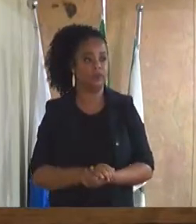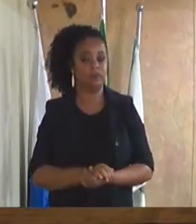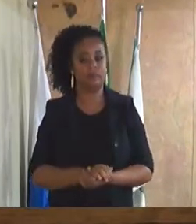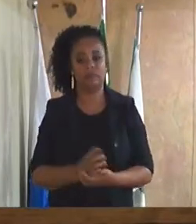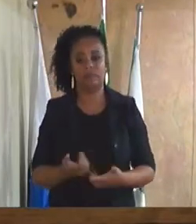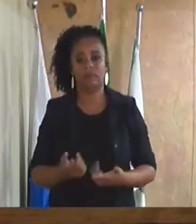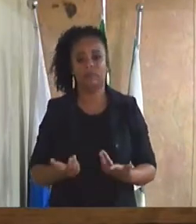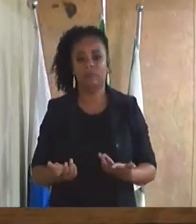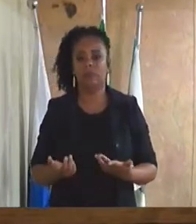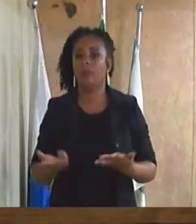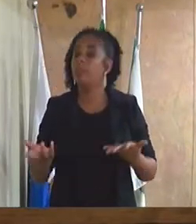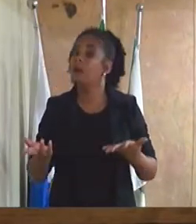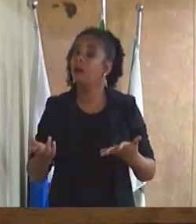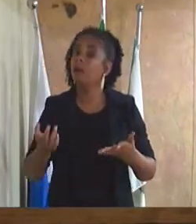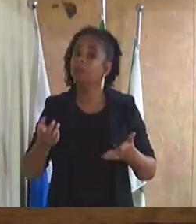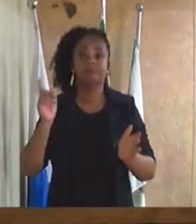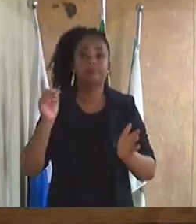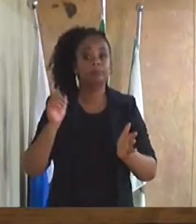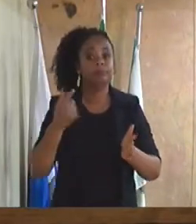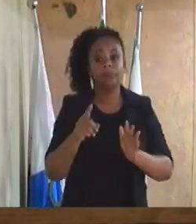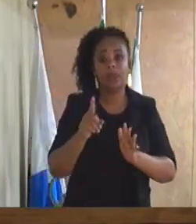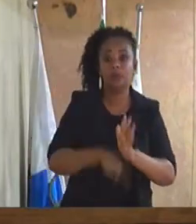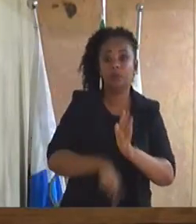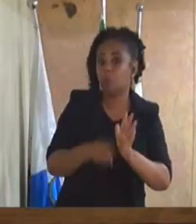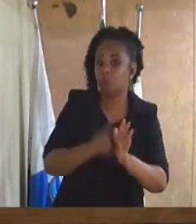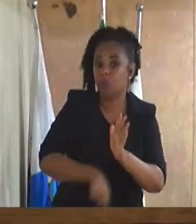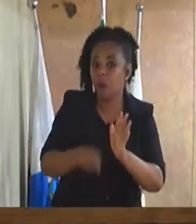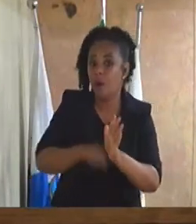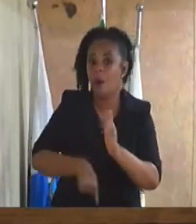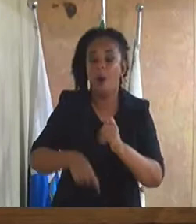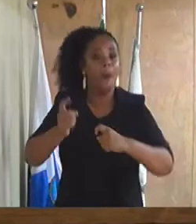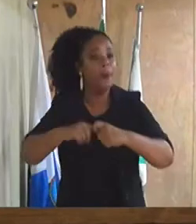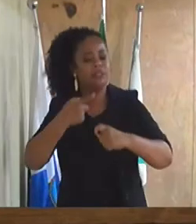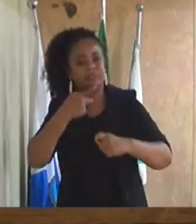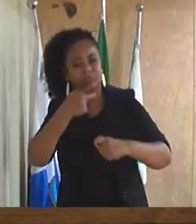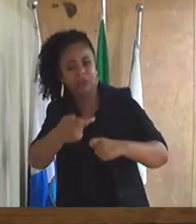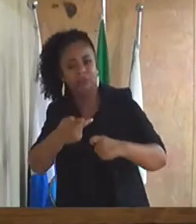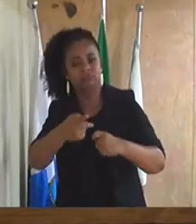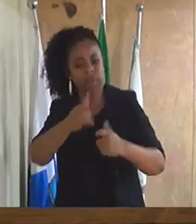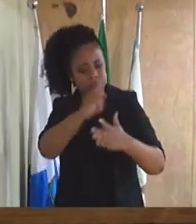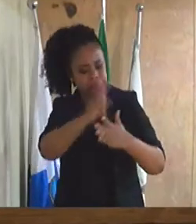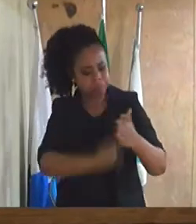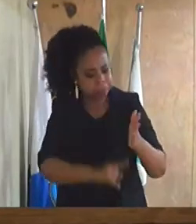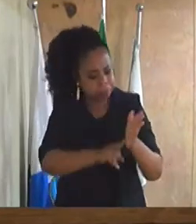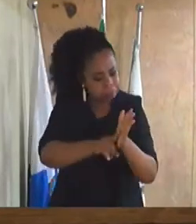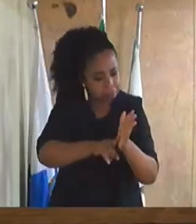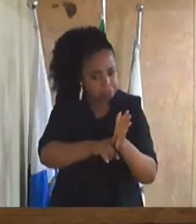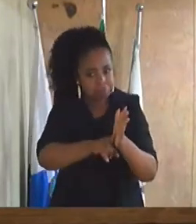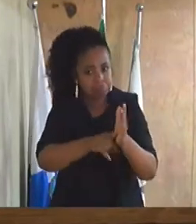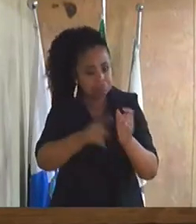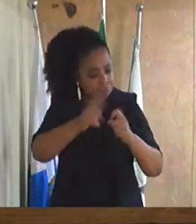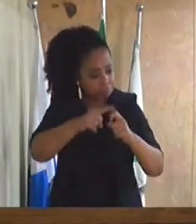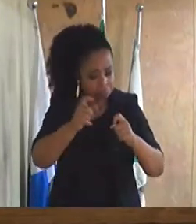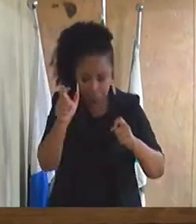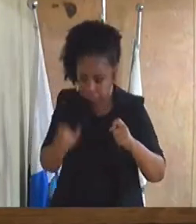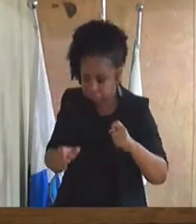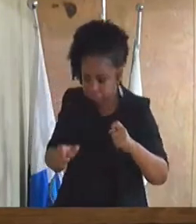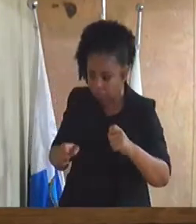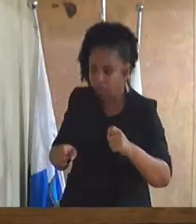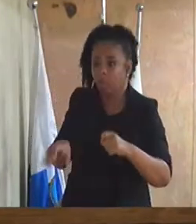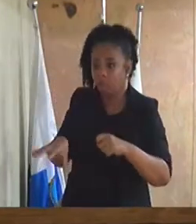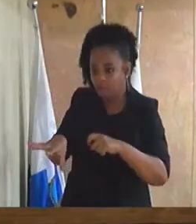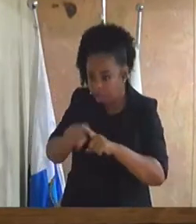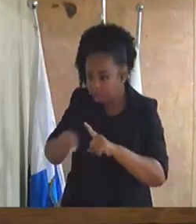descontaram, aqueles que o médico testou que estava com COVID, foi descontado no pagamento. Então, isso aí